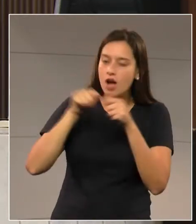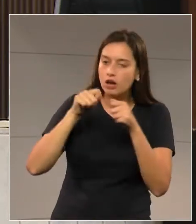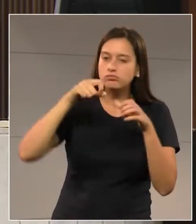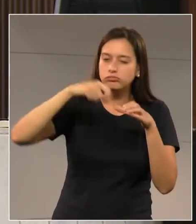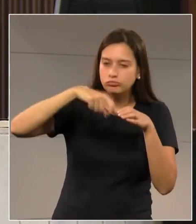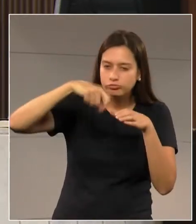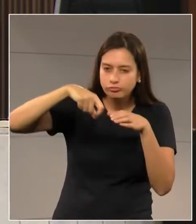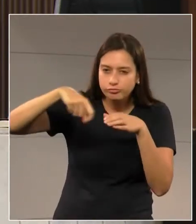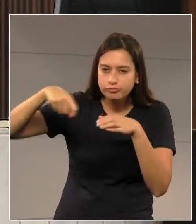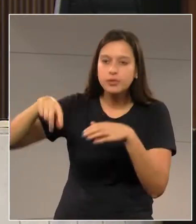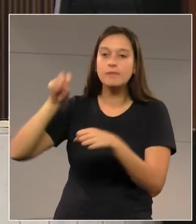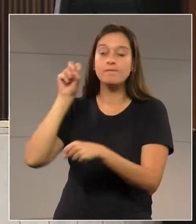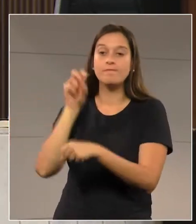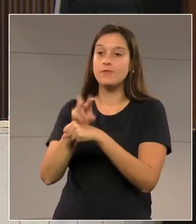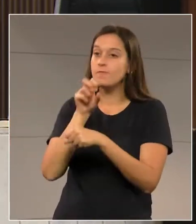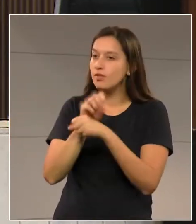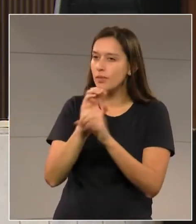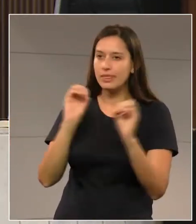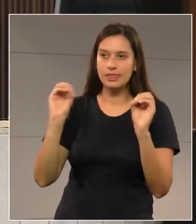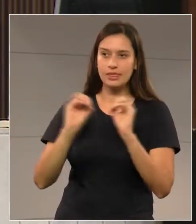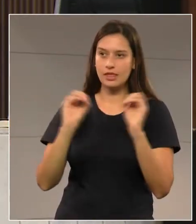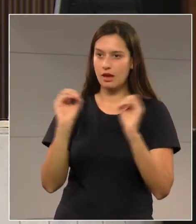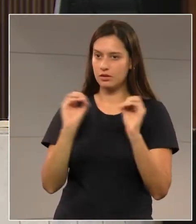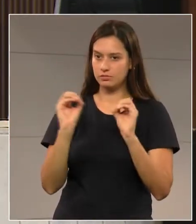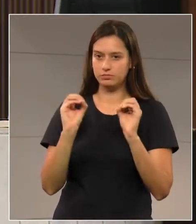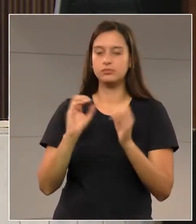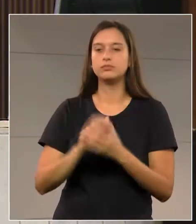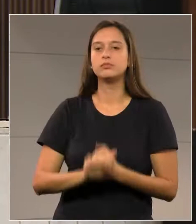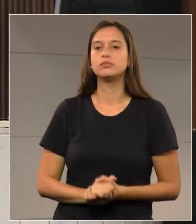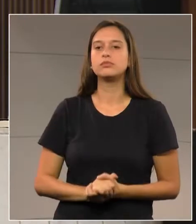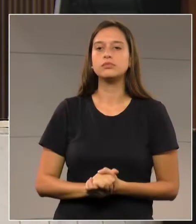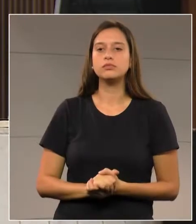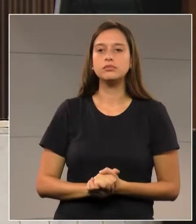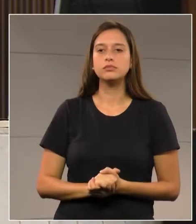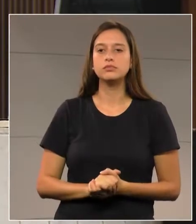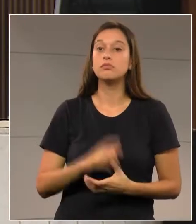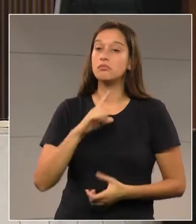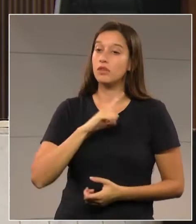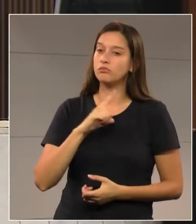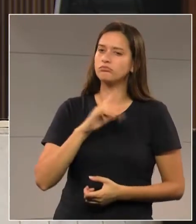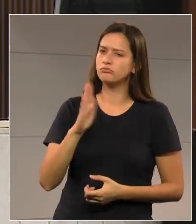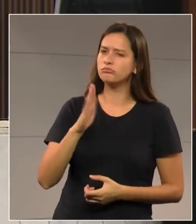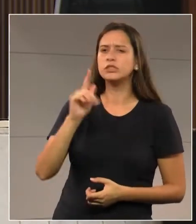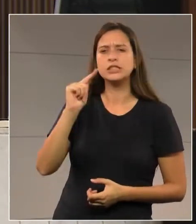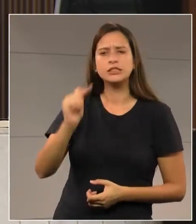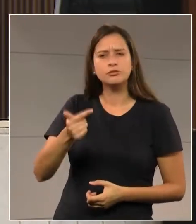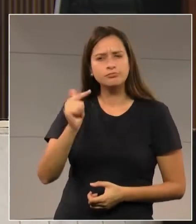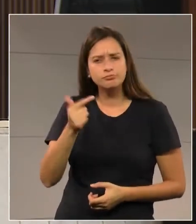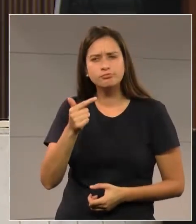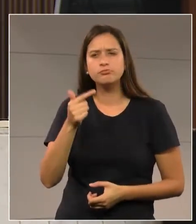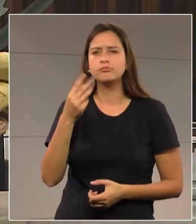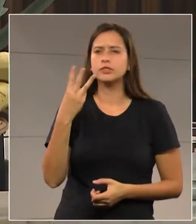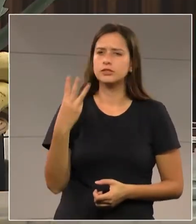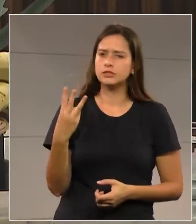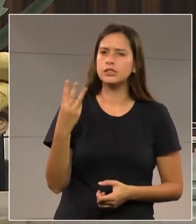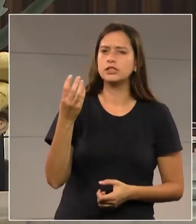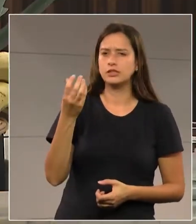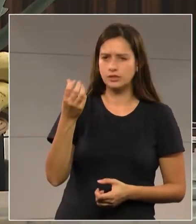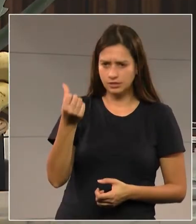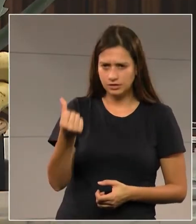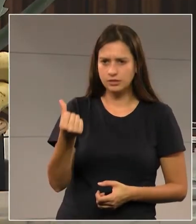de 17, mais de 17 mil, 17.730 produtores orgânicos. E no Paraná,